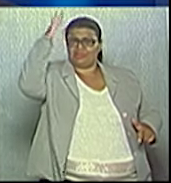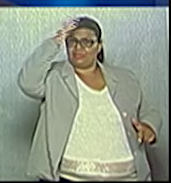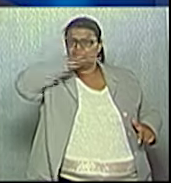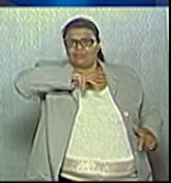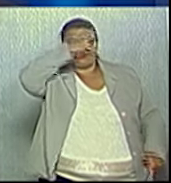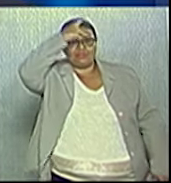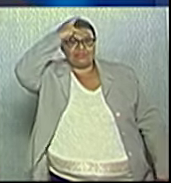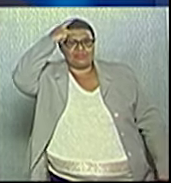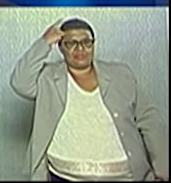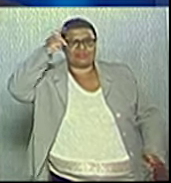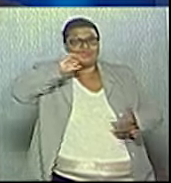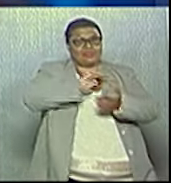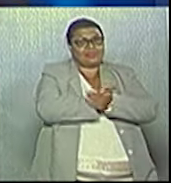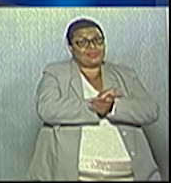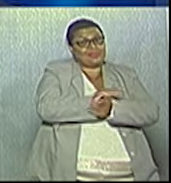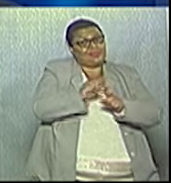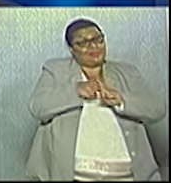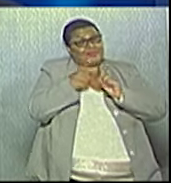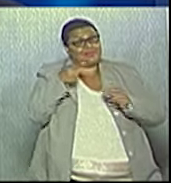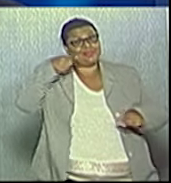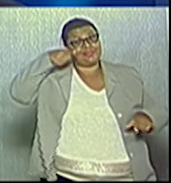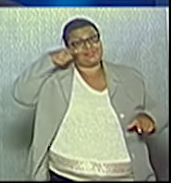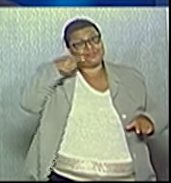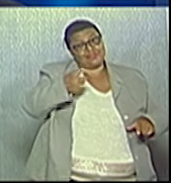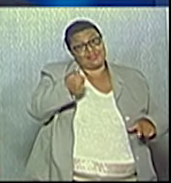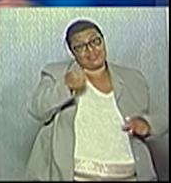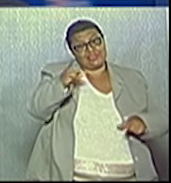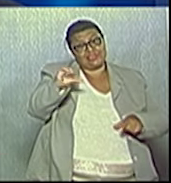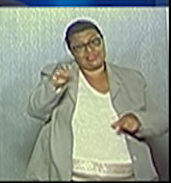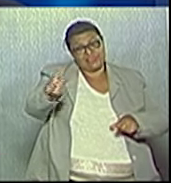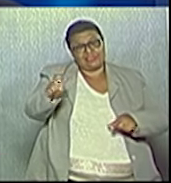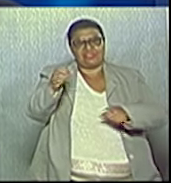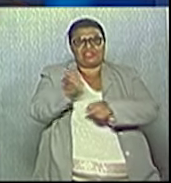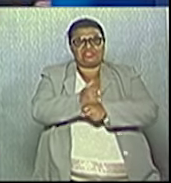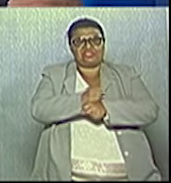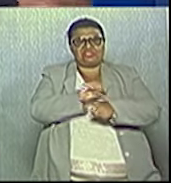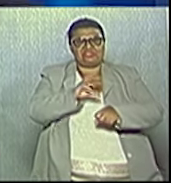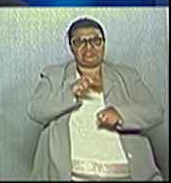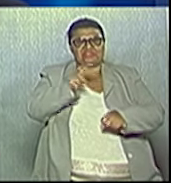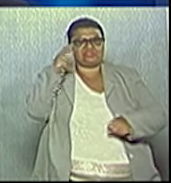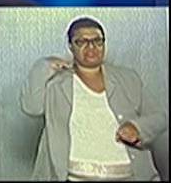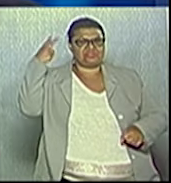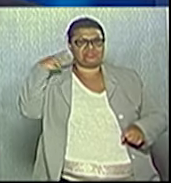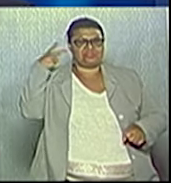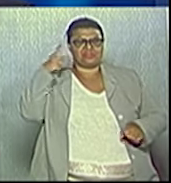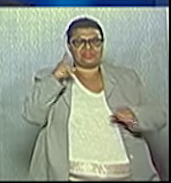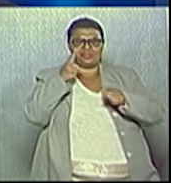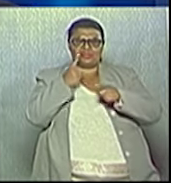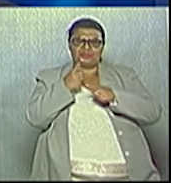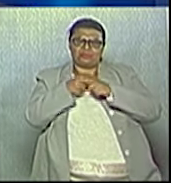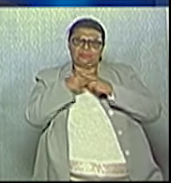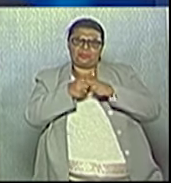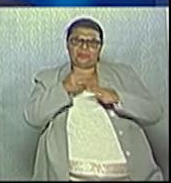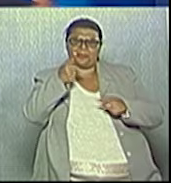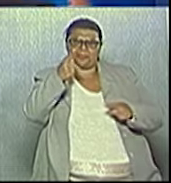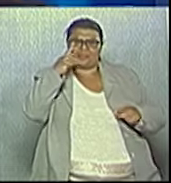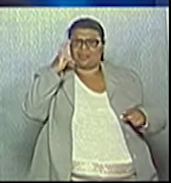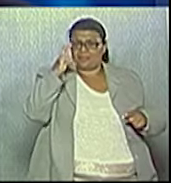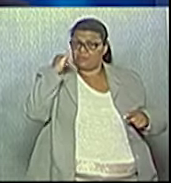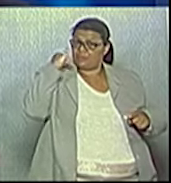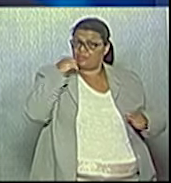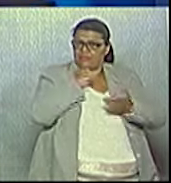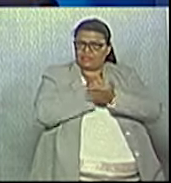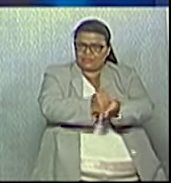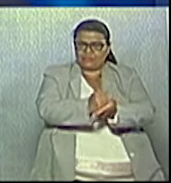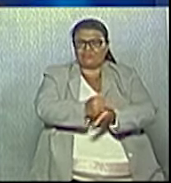contrário de você, que serviu durante 15 anos, só se elegeu vereador graças ao PT, se elegeu presidente da Câmara graças ao